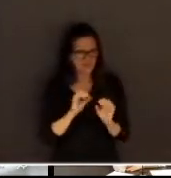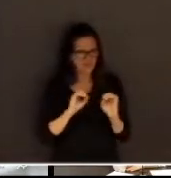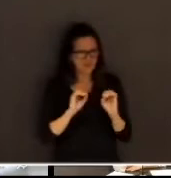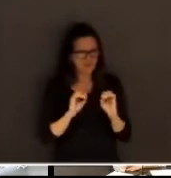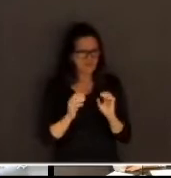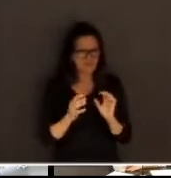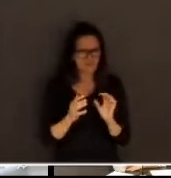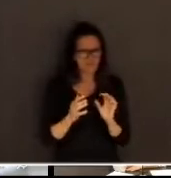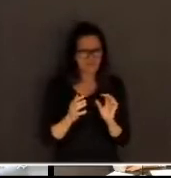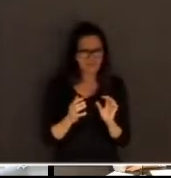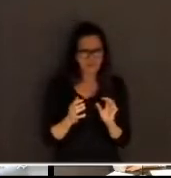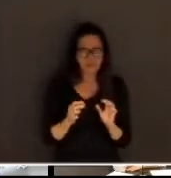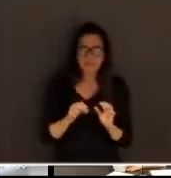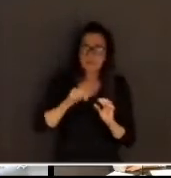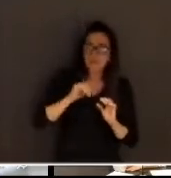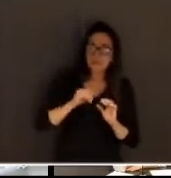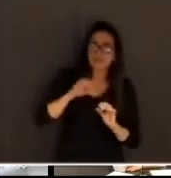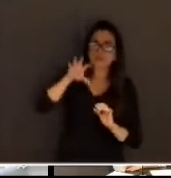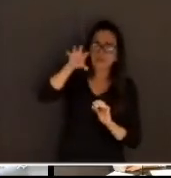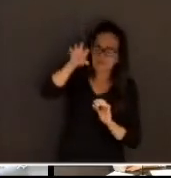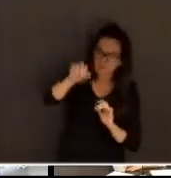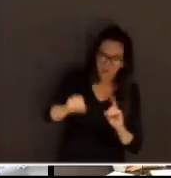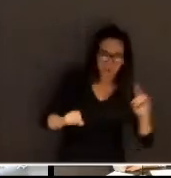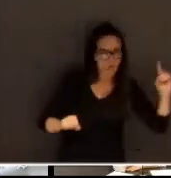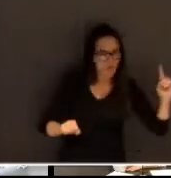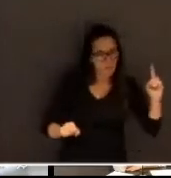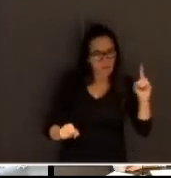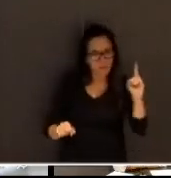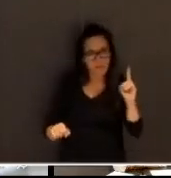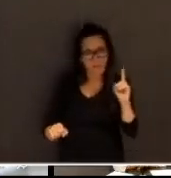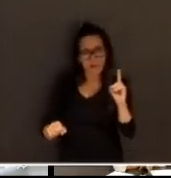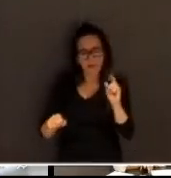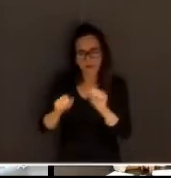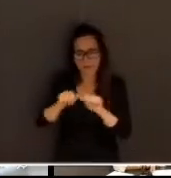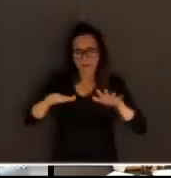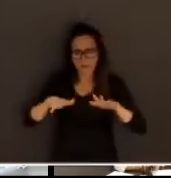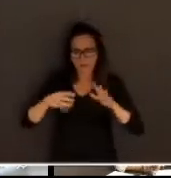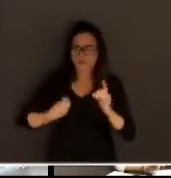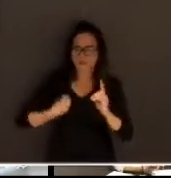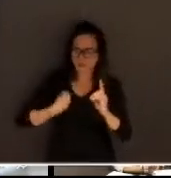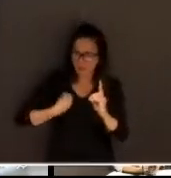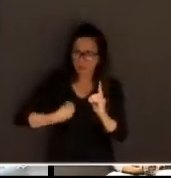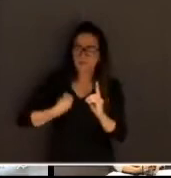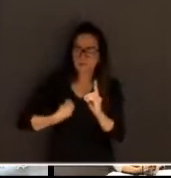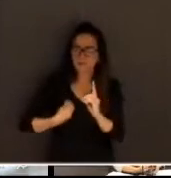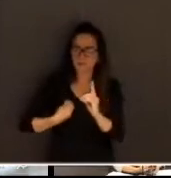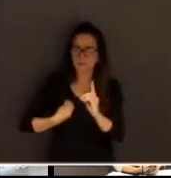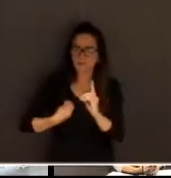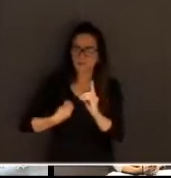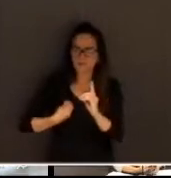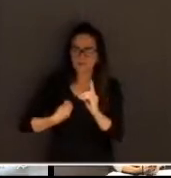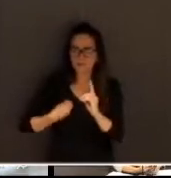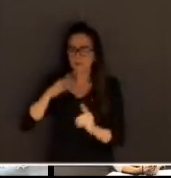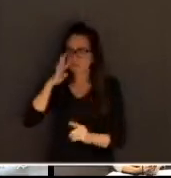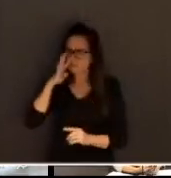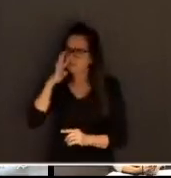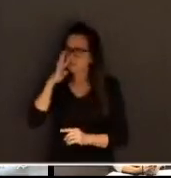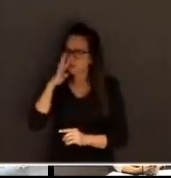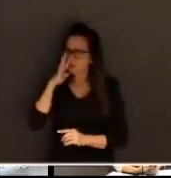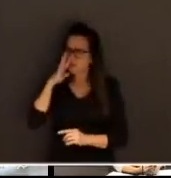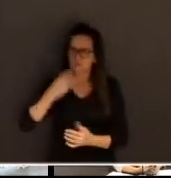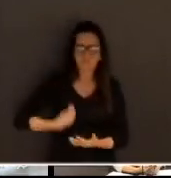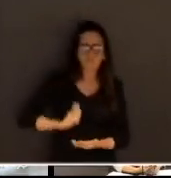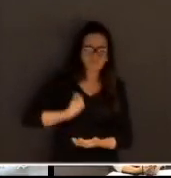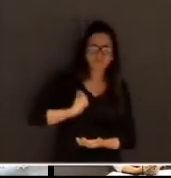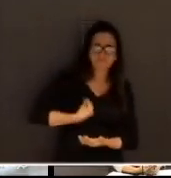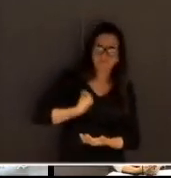deslocamento, movimentação de escolta, colocar todo mundo em risco, inclusive o próprio acusado. Então, se ele já foi, bem, deixe ele assistir o júri, deixe ele participar lá